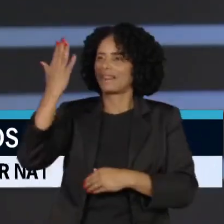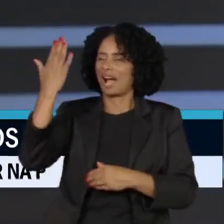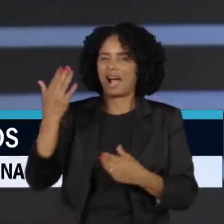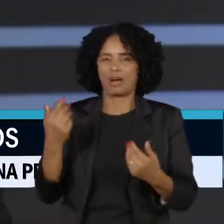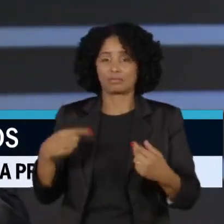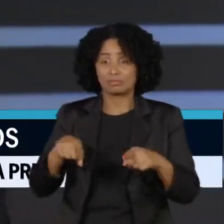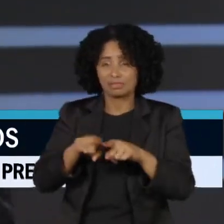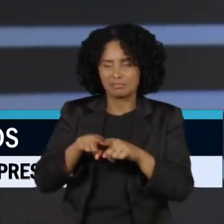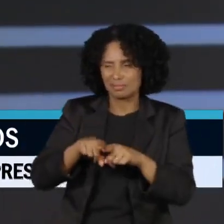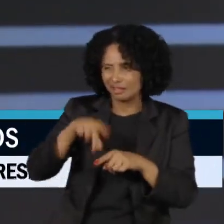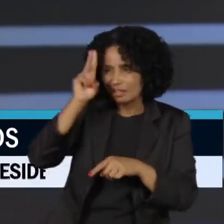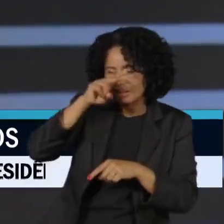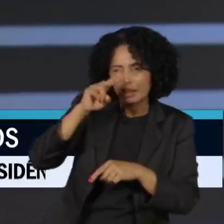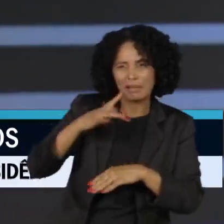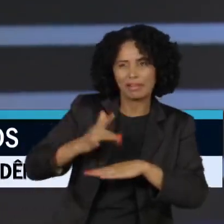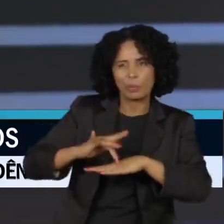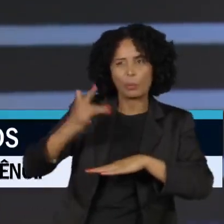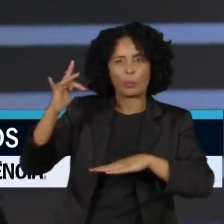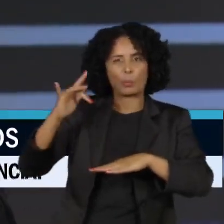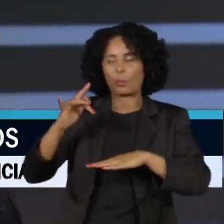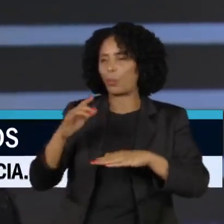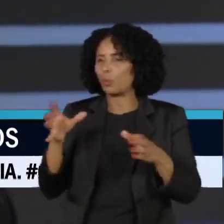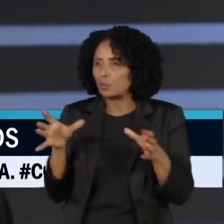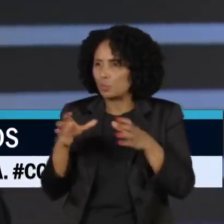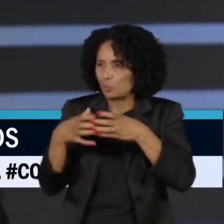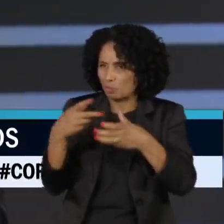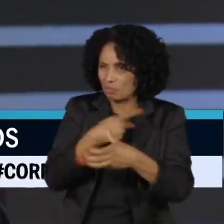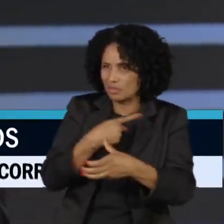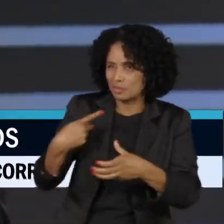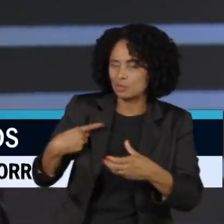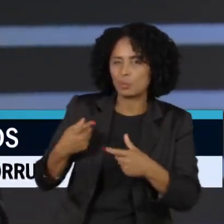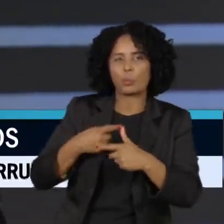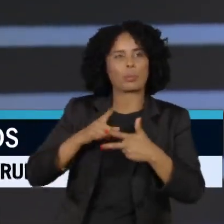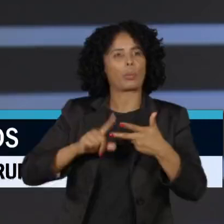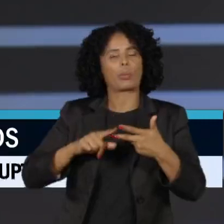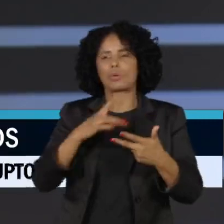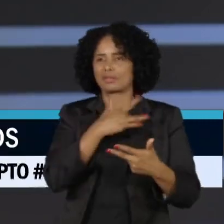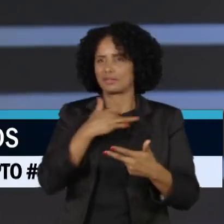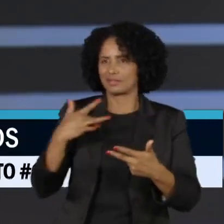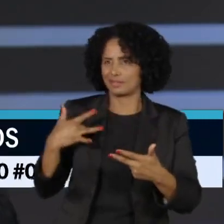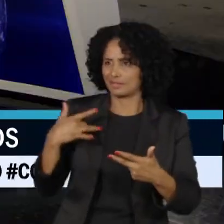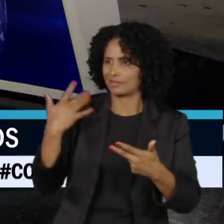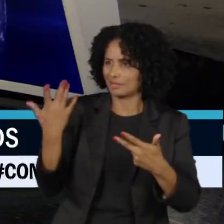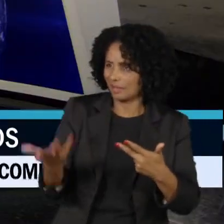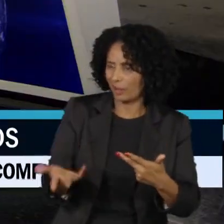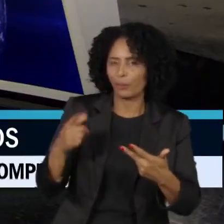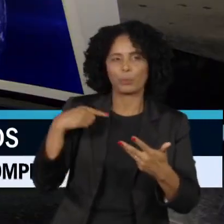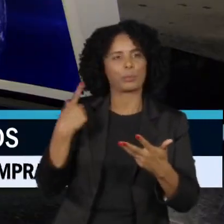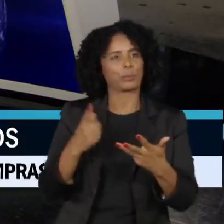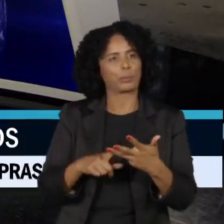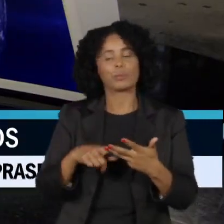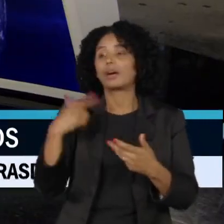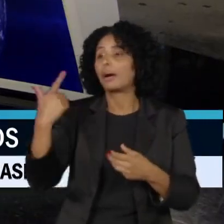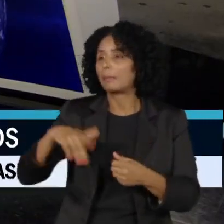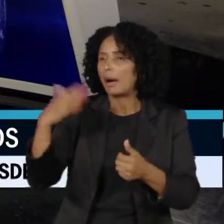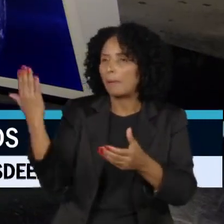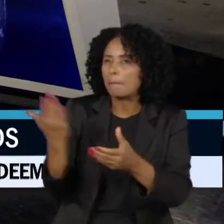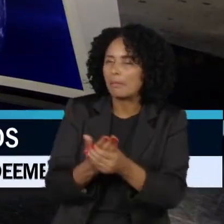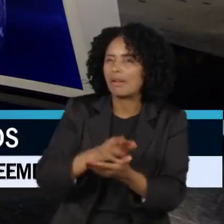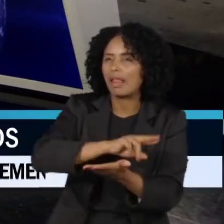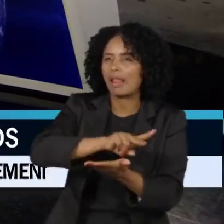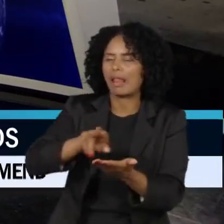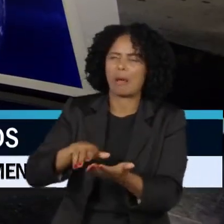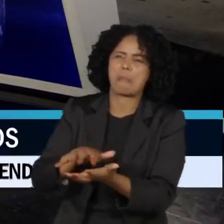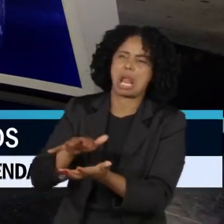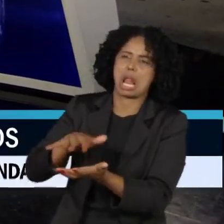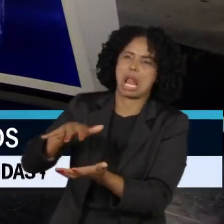das barras de ouro envolvendo pastores. Tivemos outros casos de saúde, como o Besoalhudo colocou, temos casos anteriores à presidência da